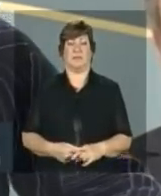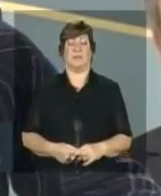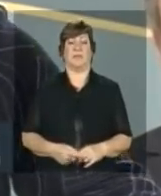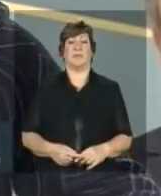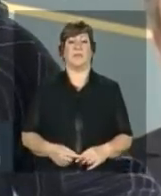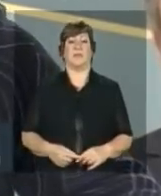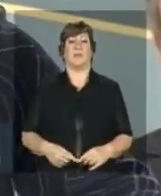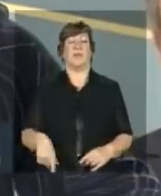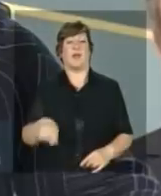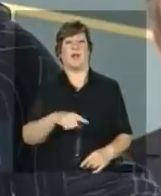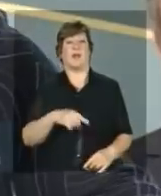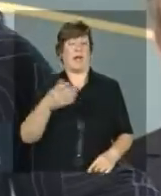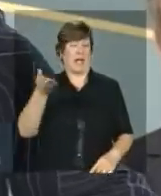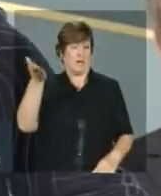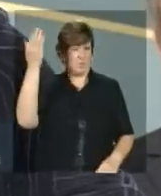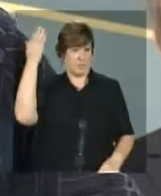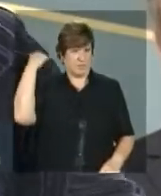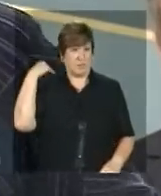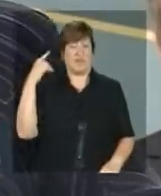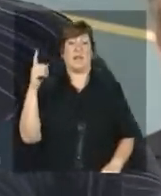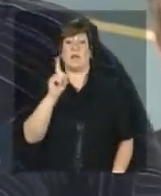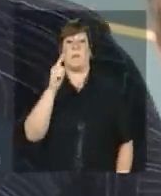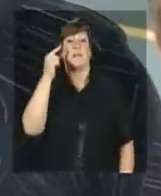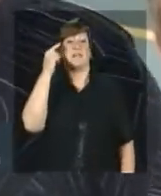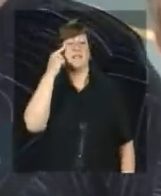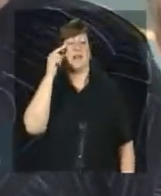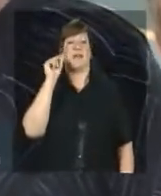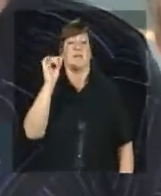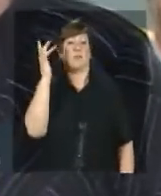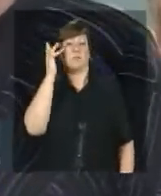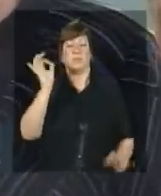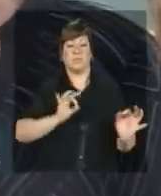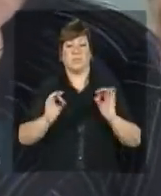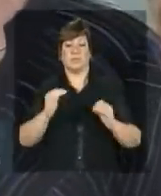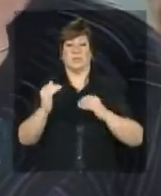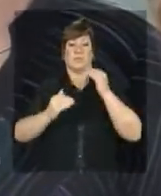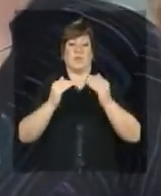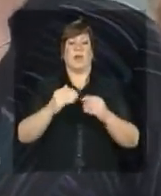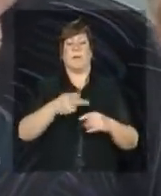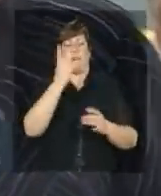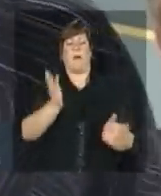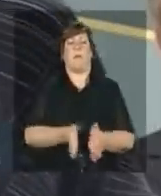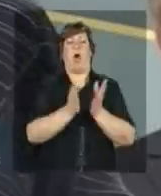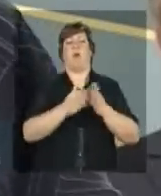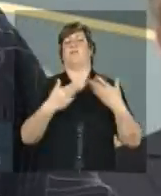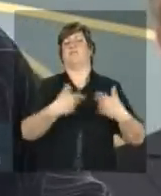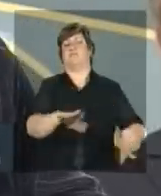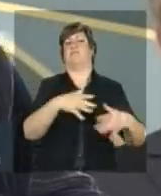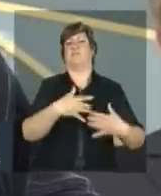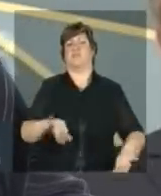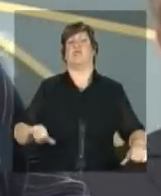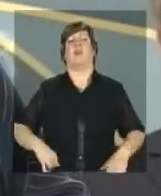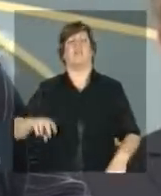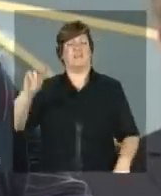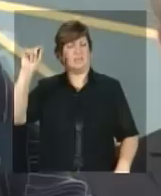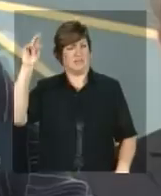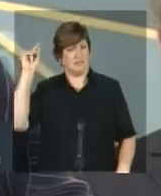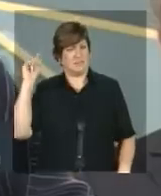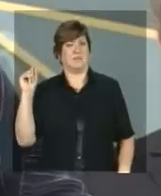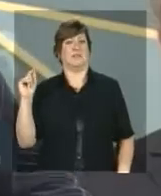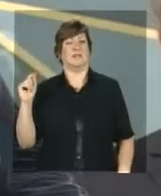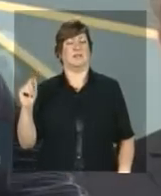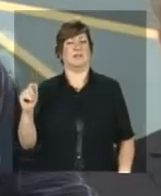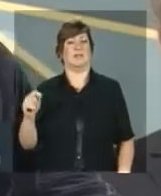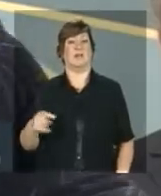considerava estratégia de desenvolvimento tirar as pessoas da miséria, não se considerava estratégia de